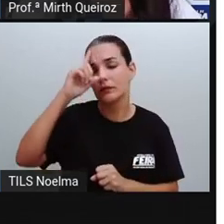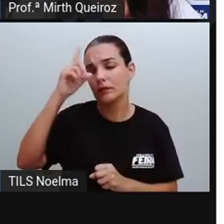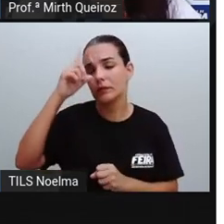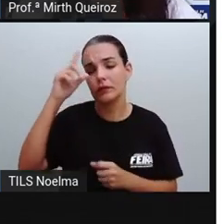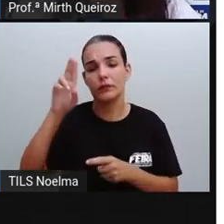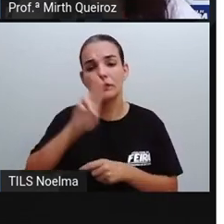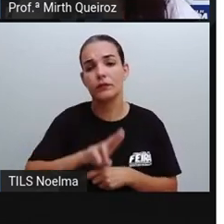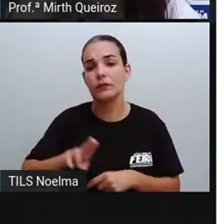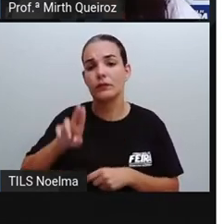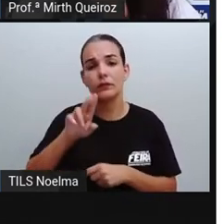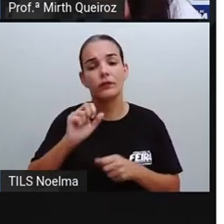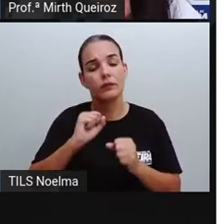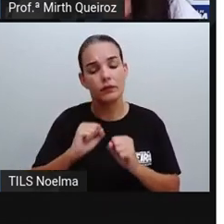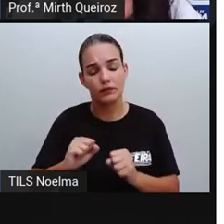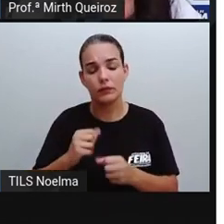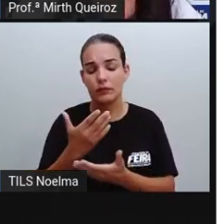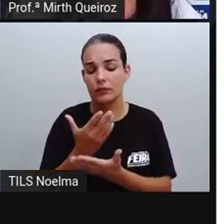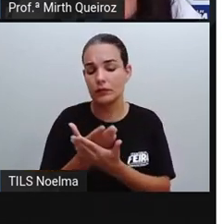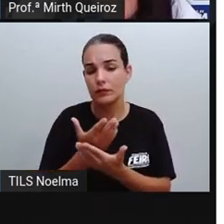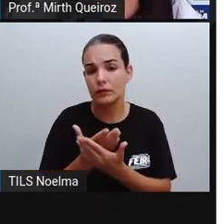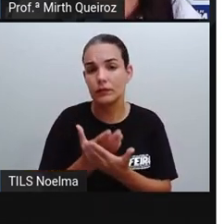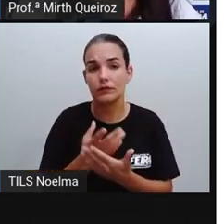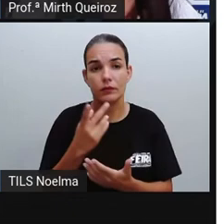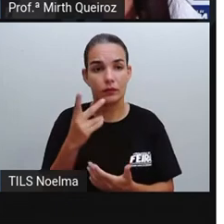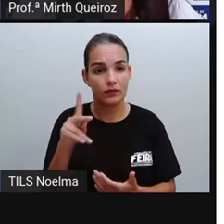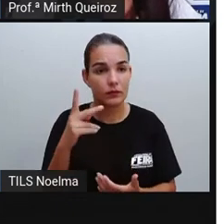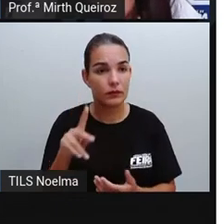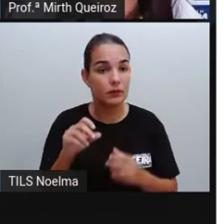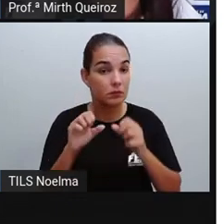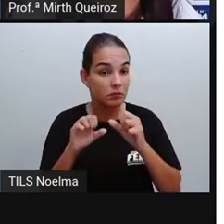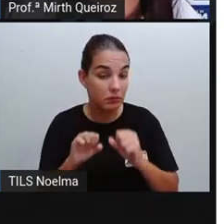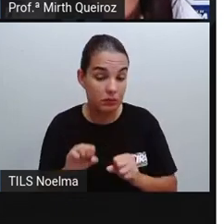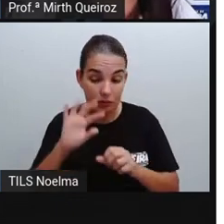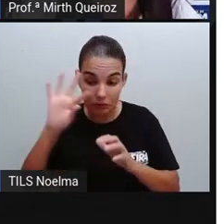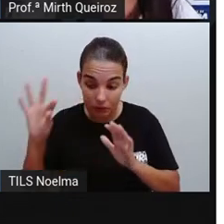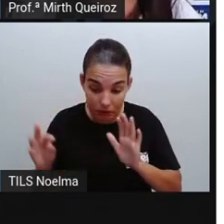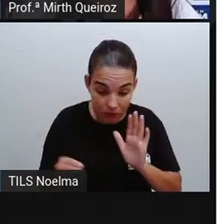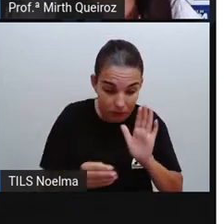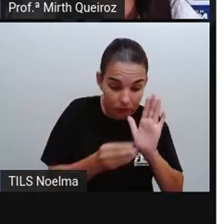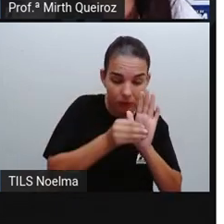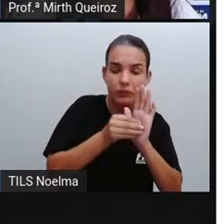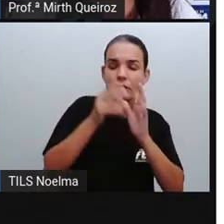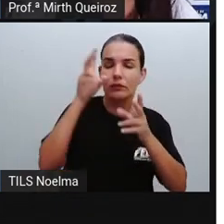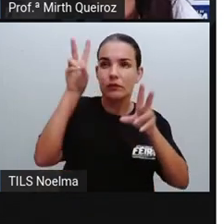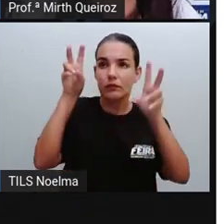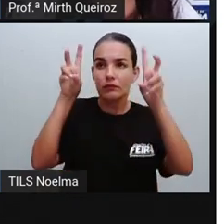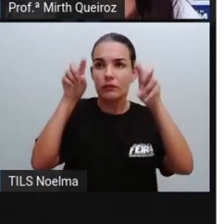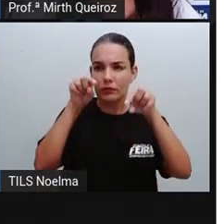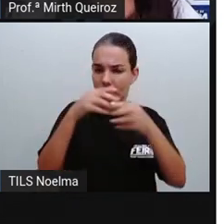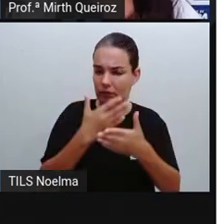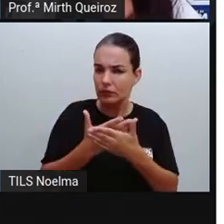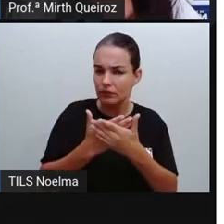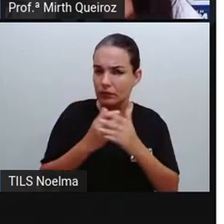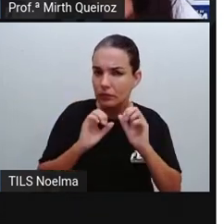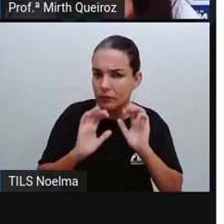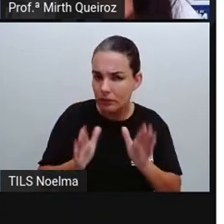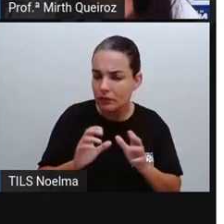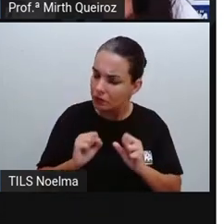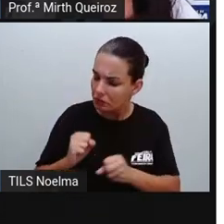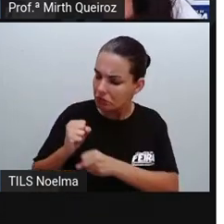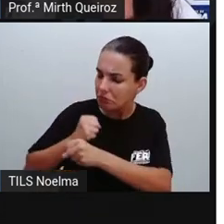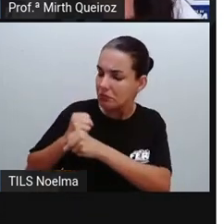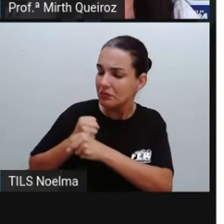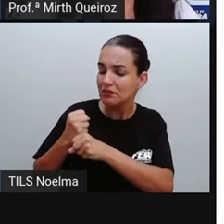né? Durante os seus estudos. Vocês podem estar... A cada conteúdo que vocês estiverem estudando, vocês podem construir